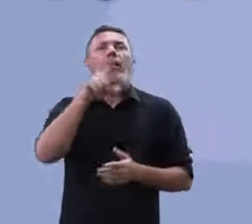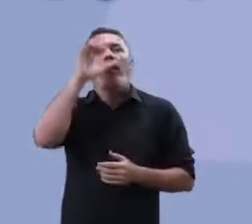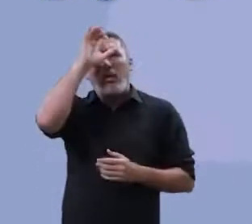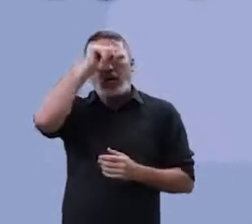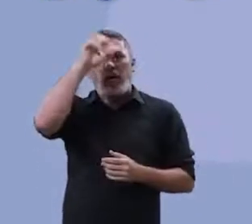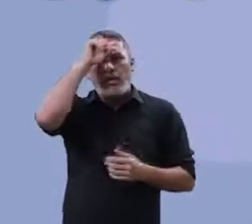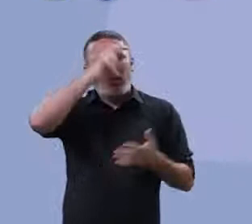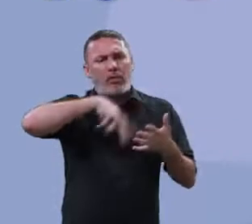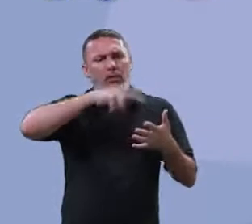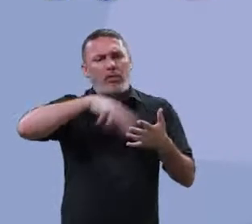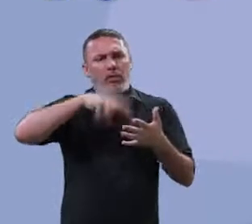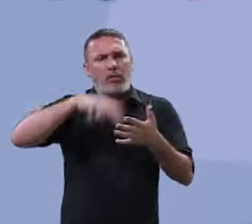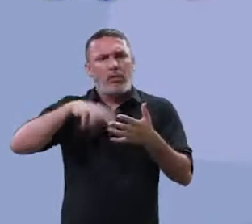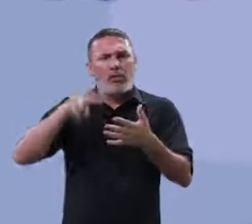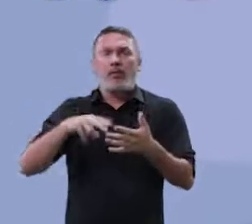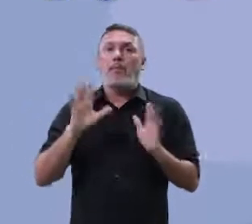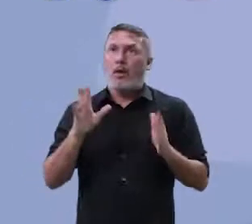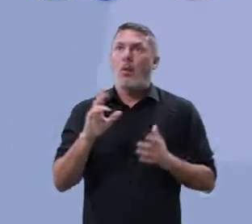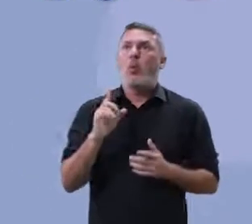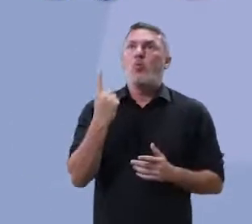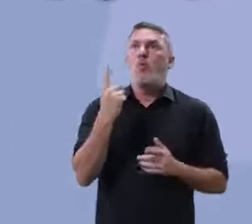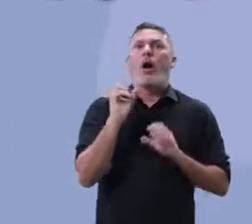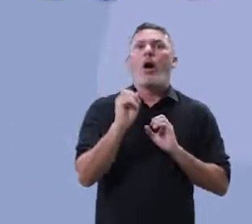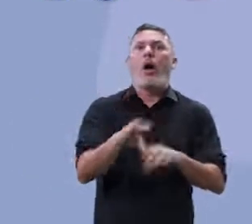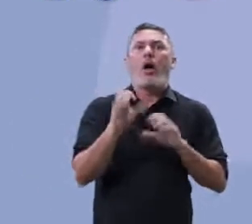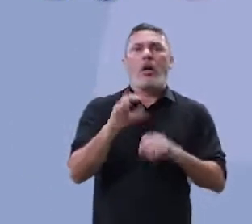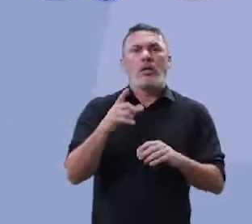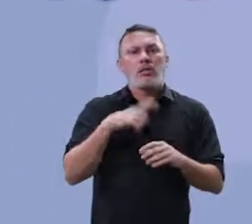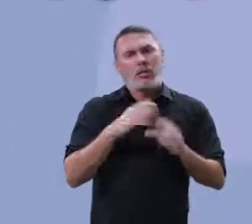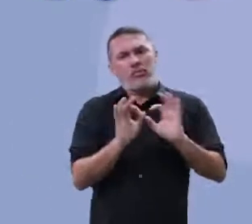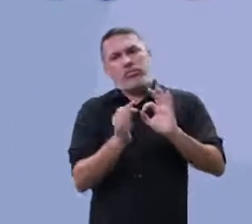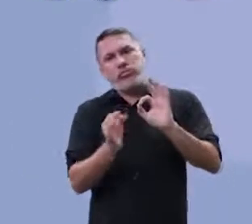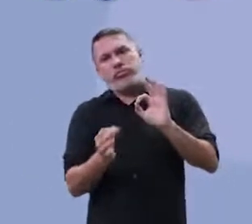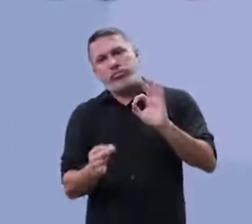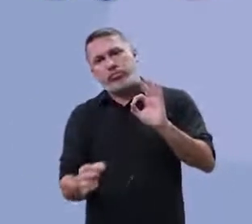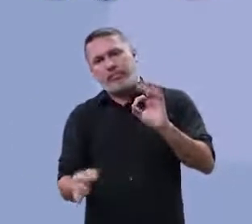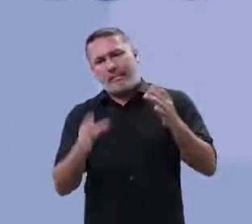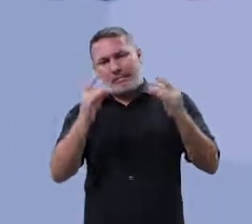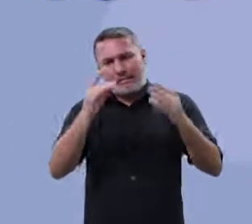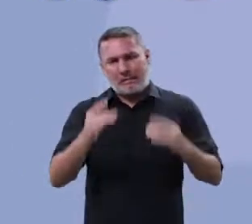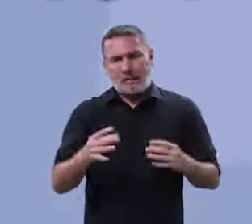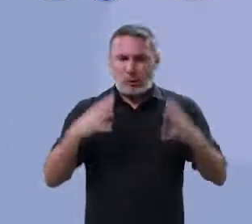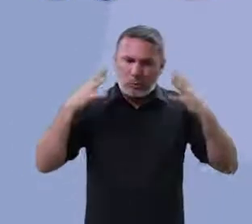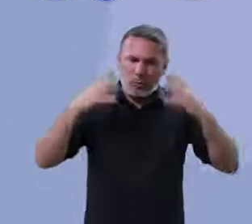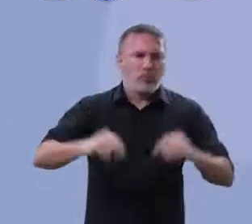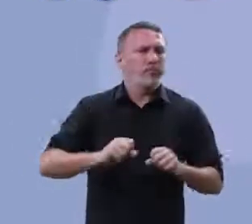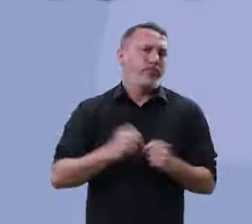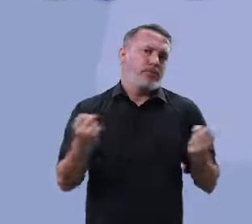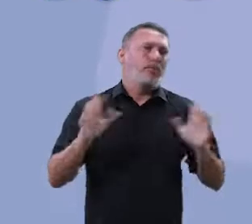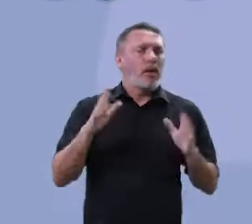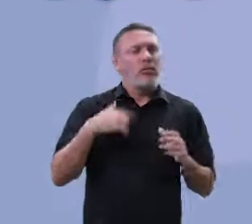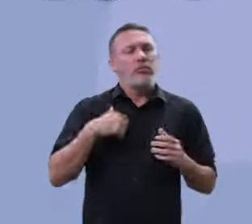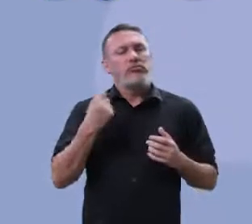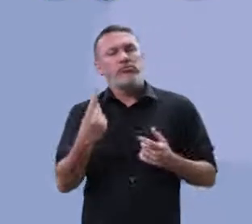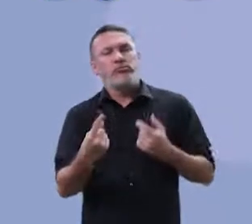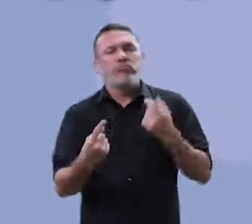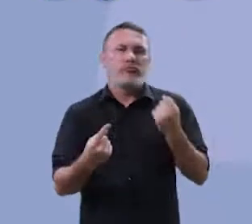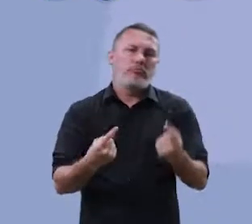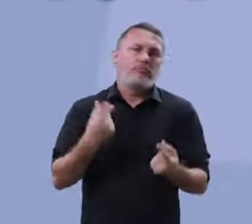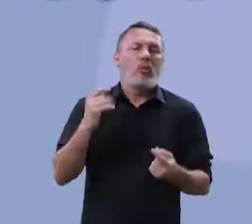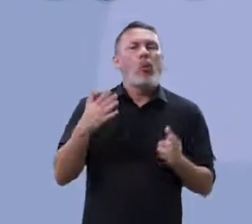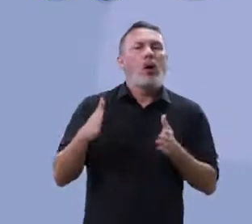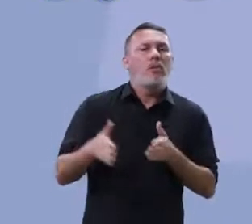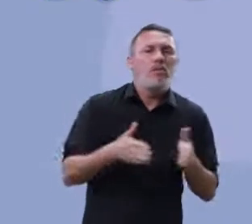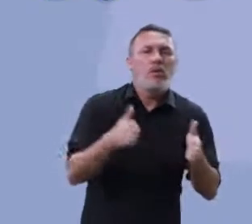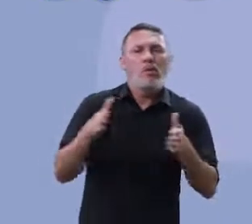daquele texto. Nós não conseguimos em uma aula destrinchar, falar tudo para você o que está escrito ali, mas vou mostrar